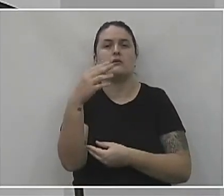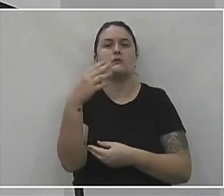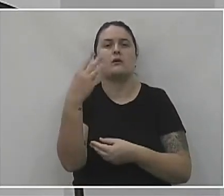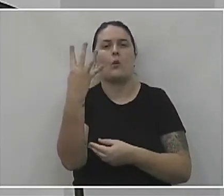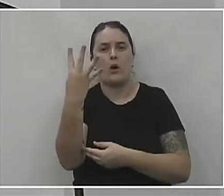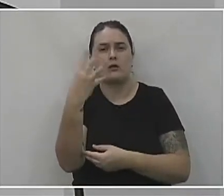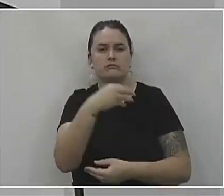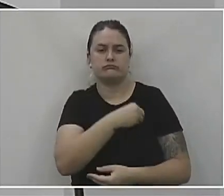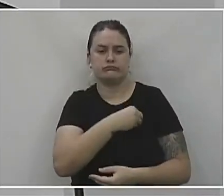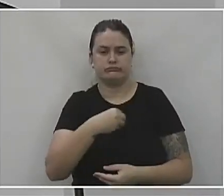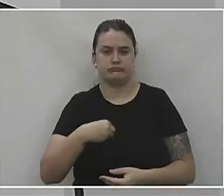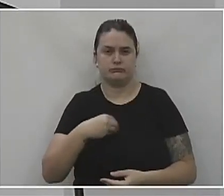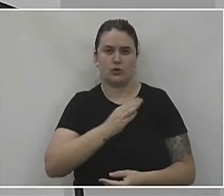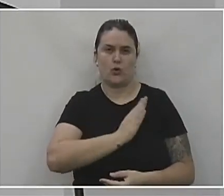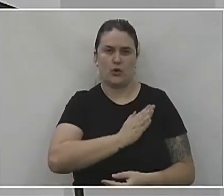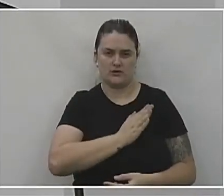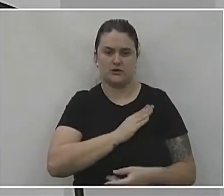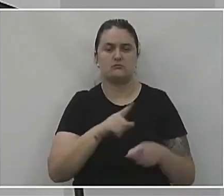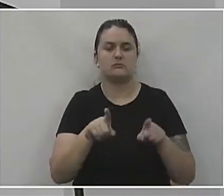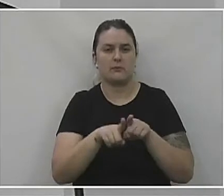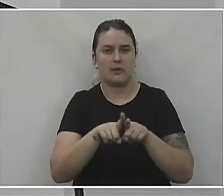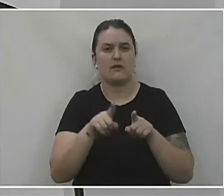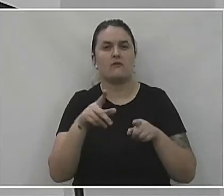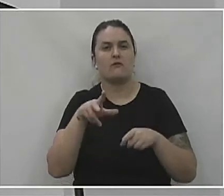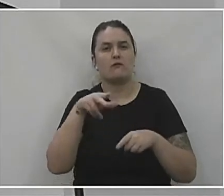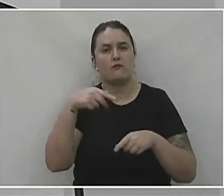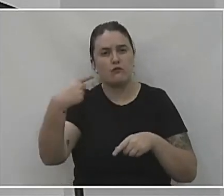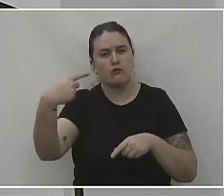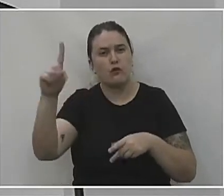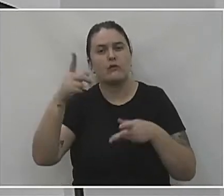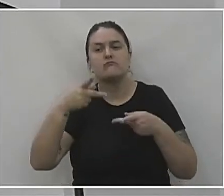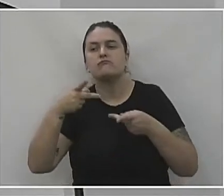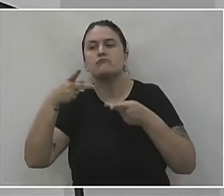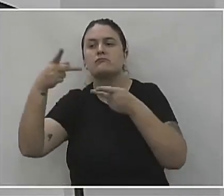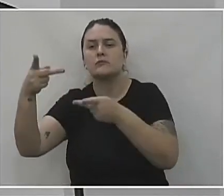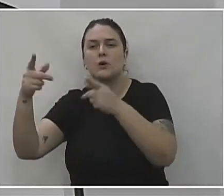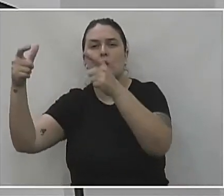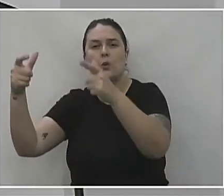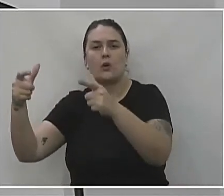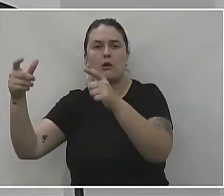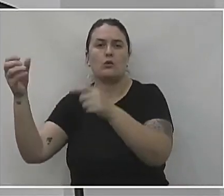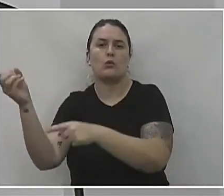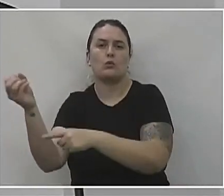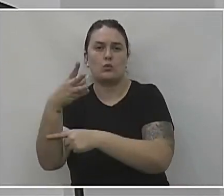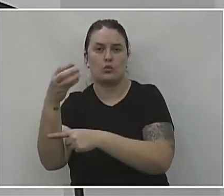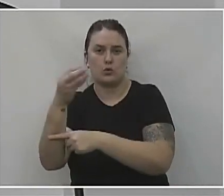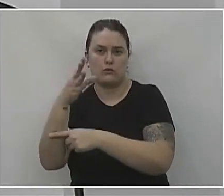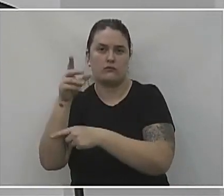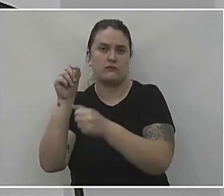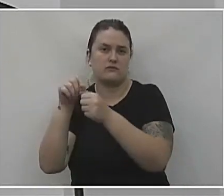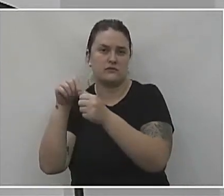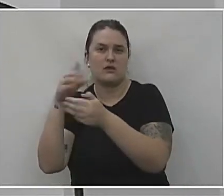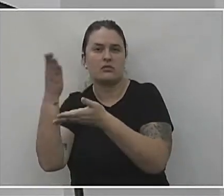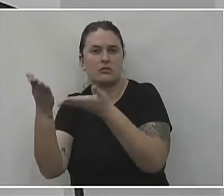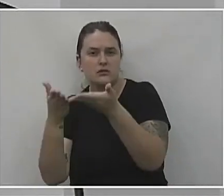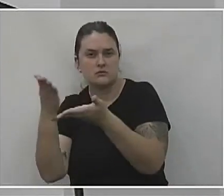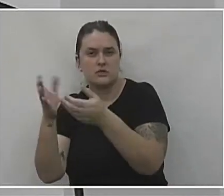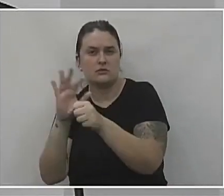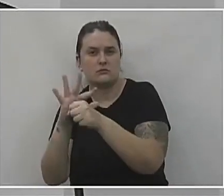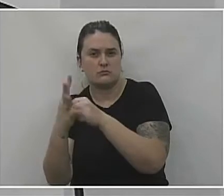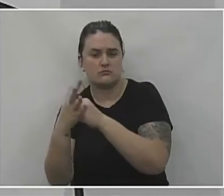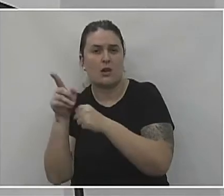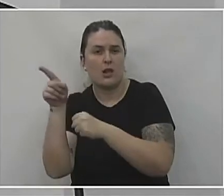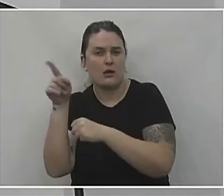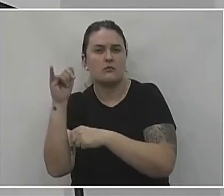também no hospital regional essa ala nova que eles abriram para fazer esse atendimento aos pacientes COVID, que foi de extrema